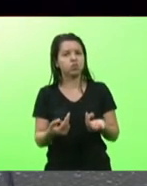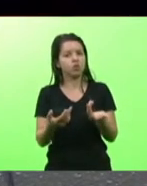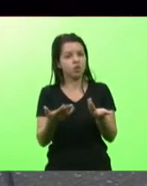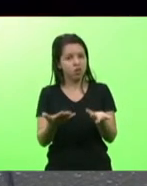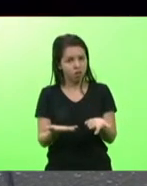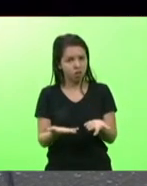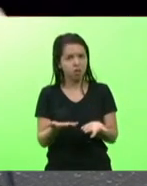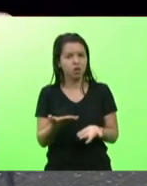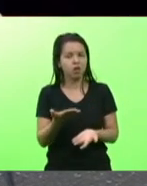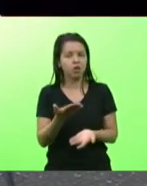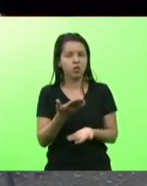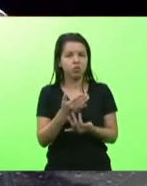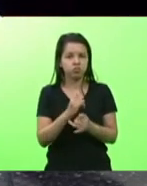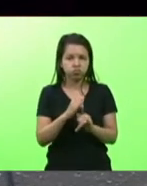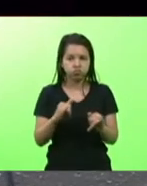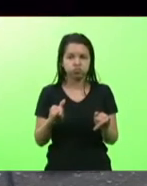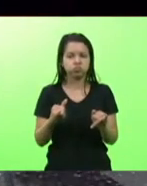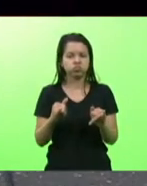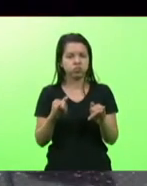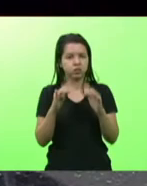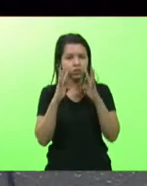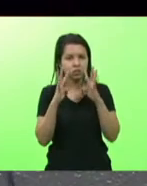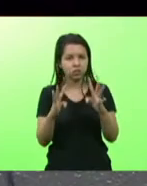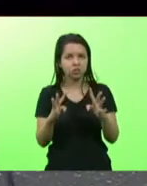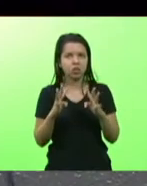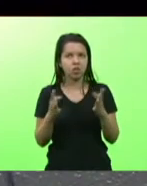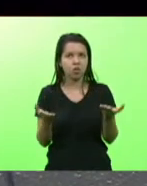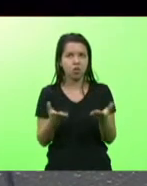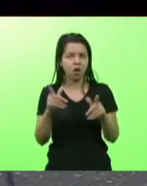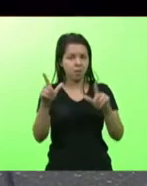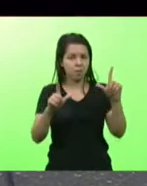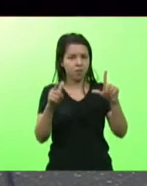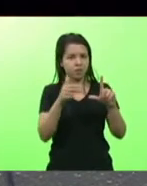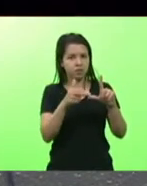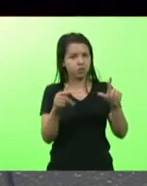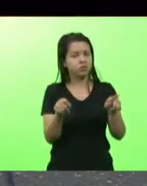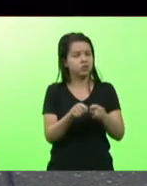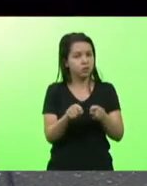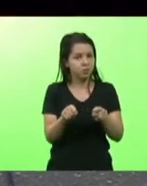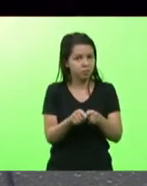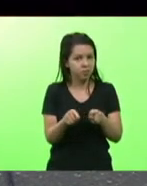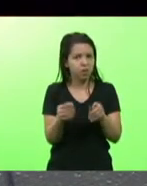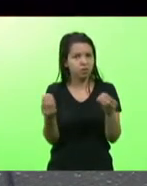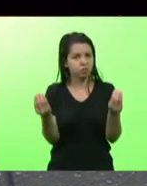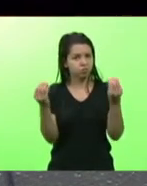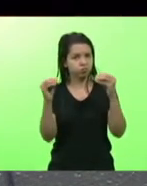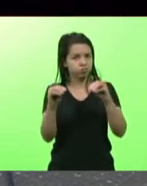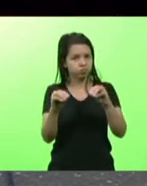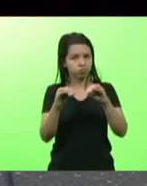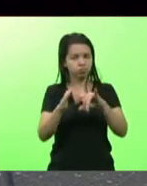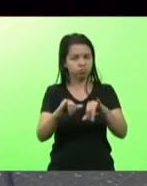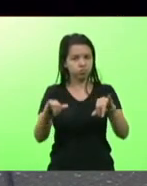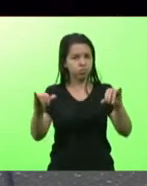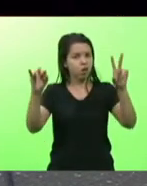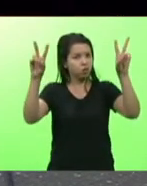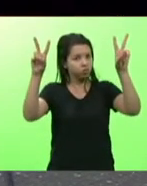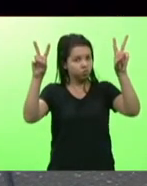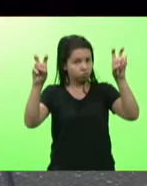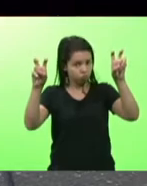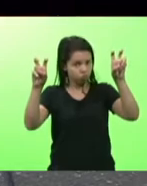atenção aliás a imprensa hoje também destaca esse assunto